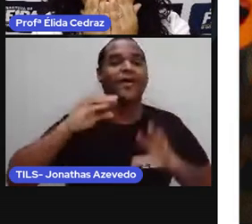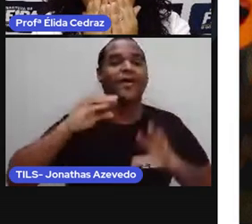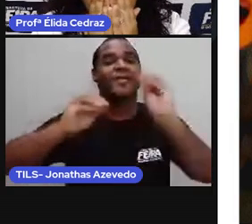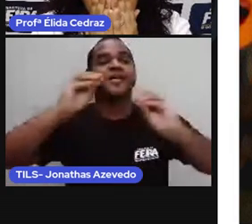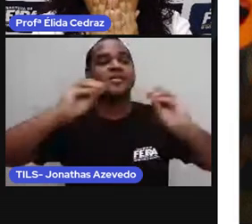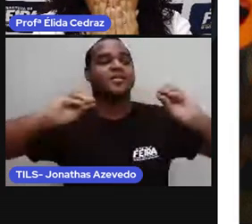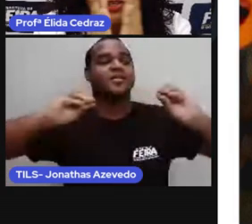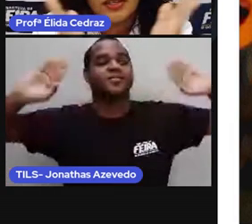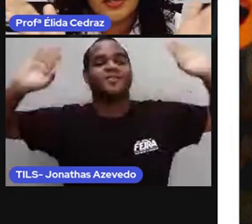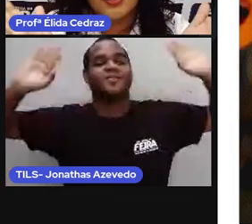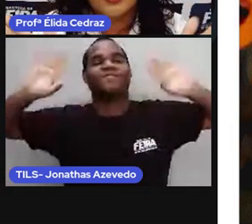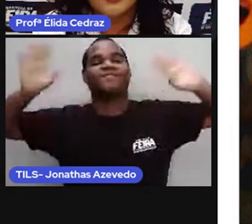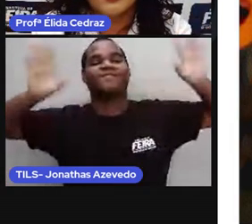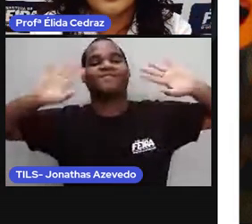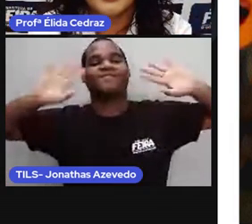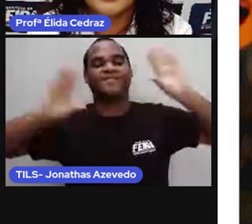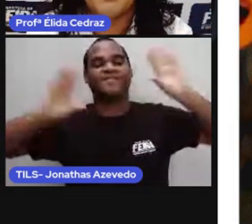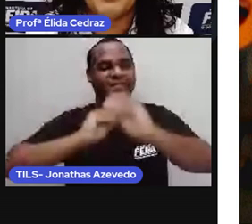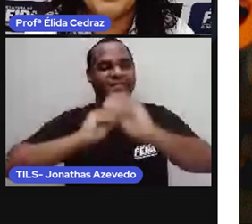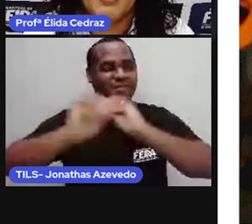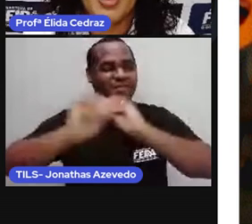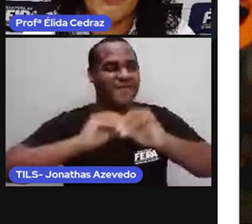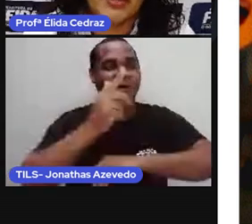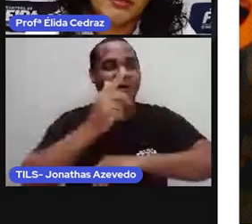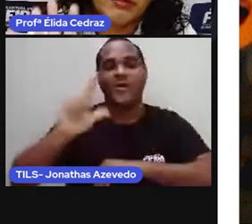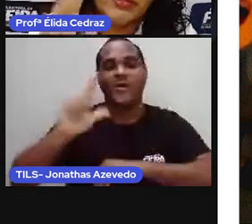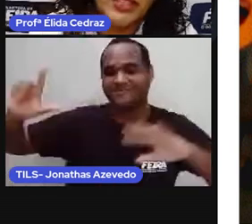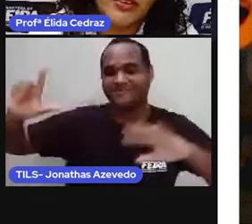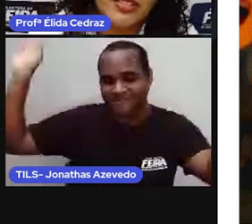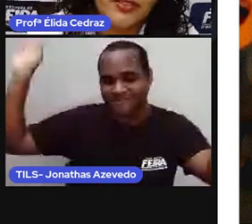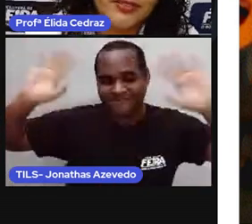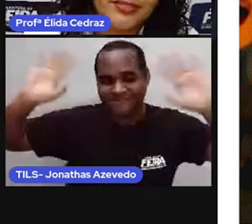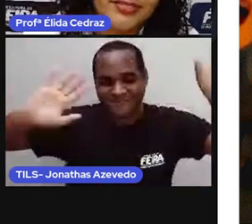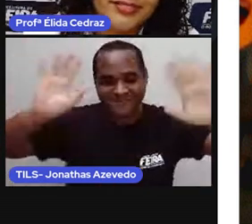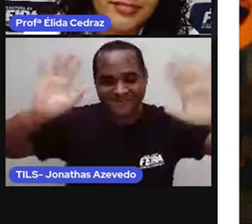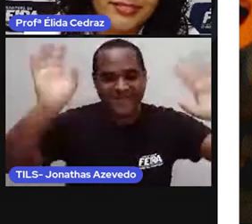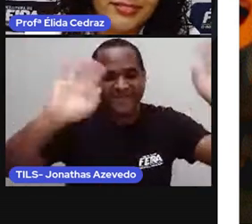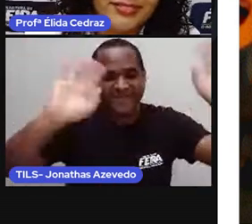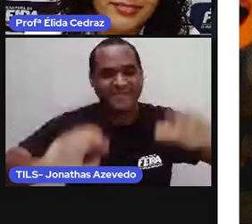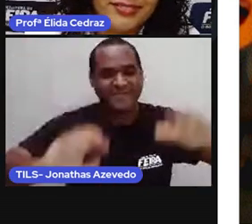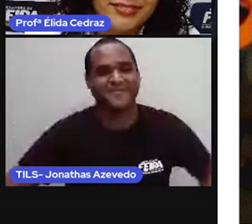beijo no coração e até a próxima aula. Tchauzinho.